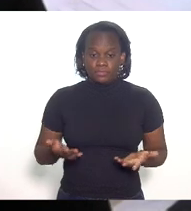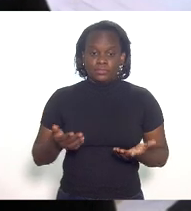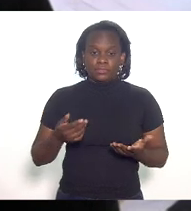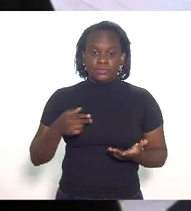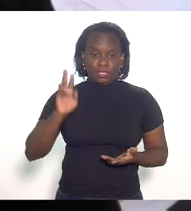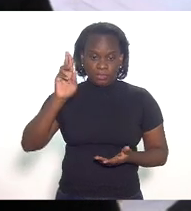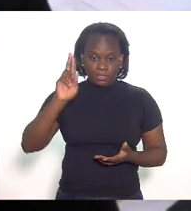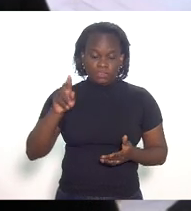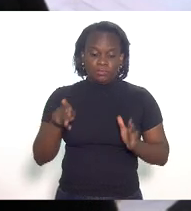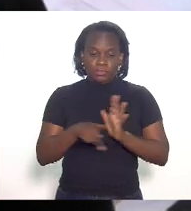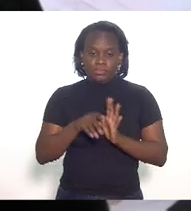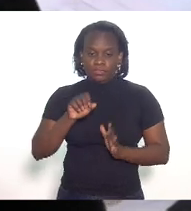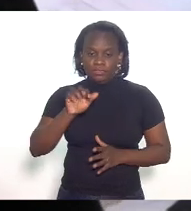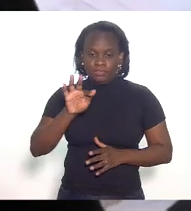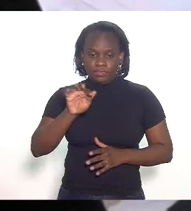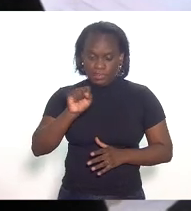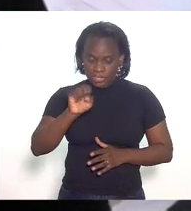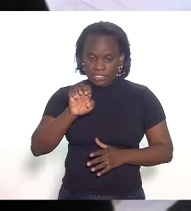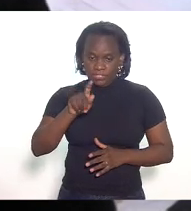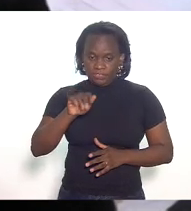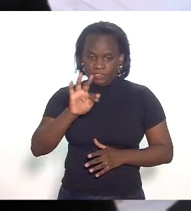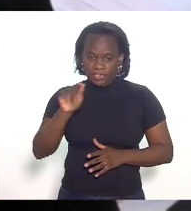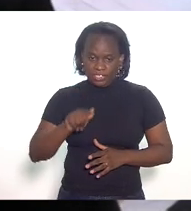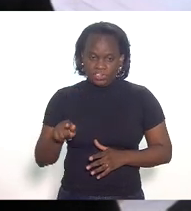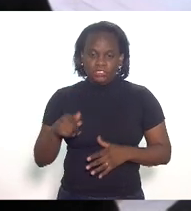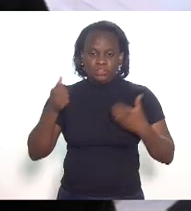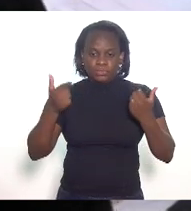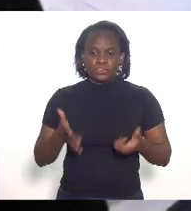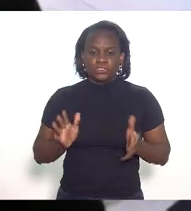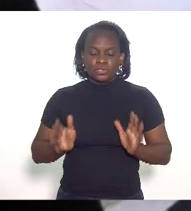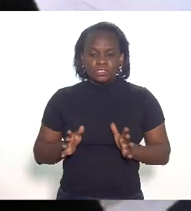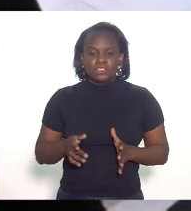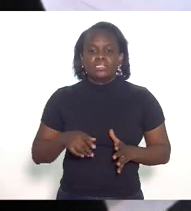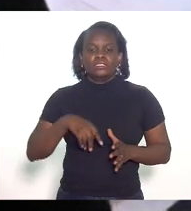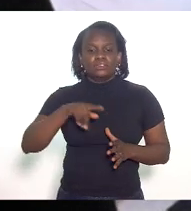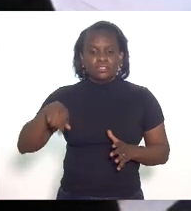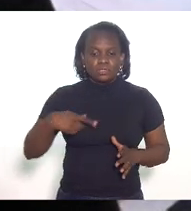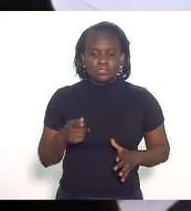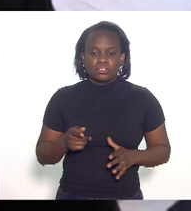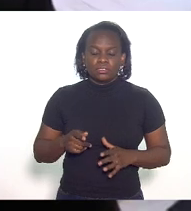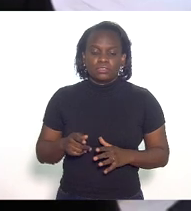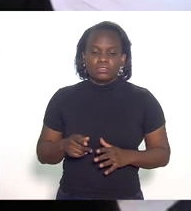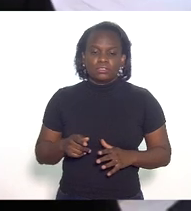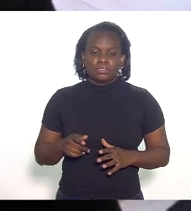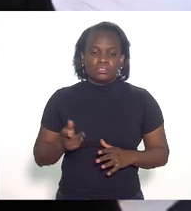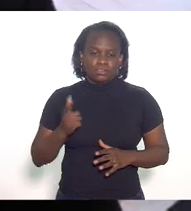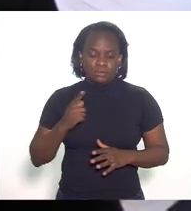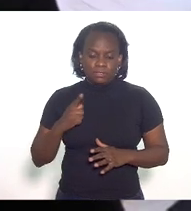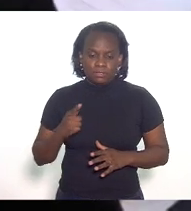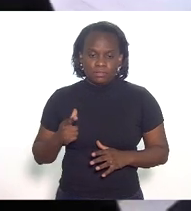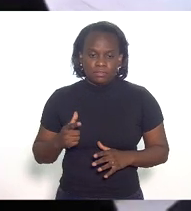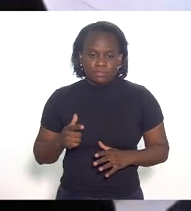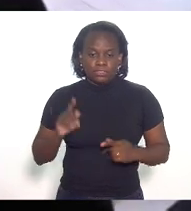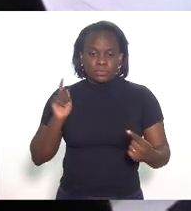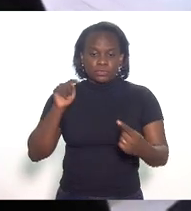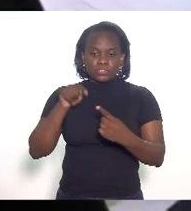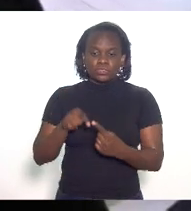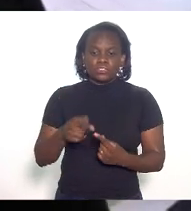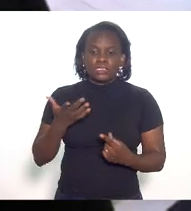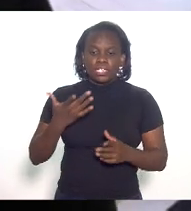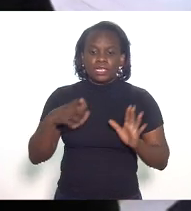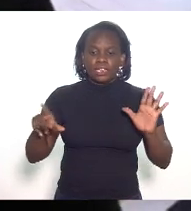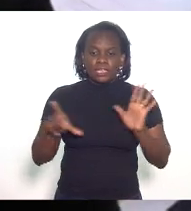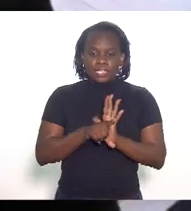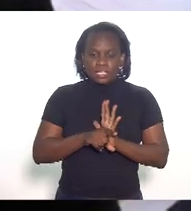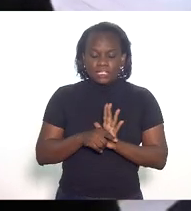representante da fazenda já mencionou longe de nós que tenhamos aí o objetivo de uma